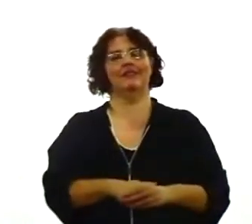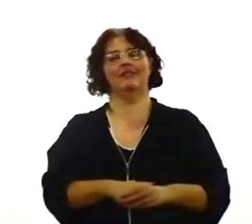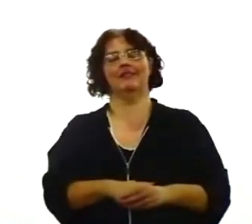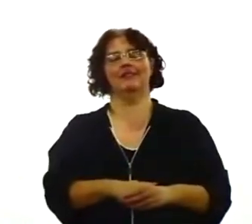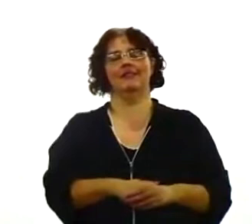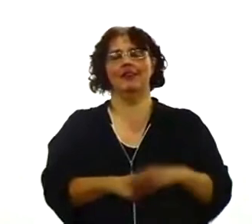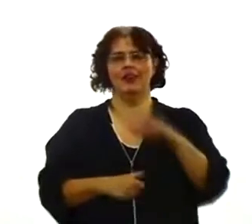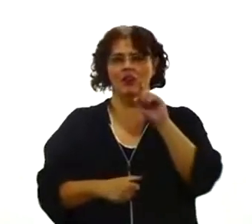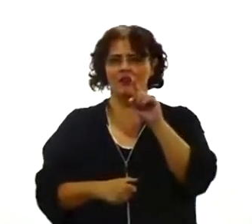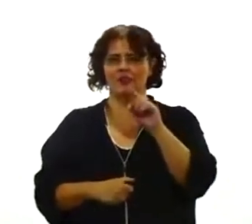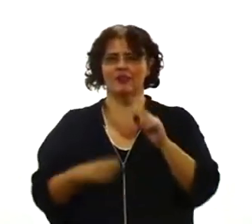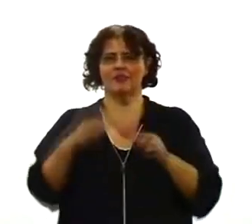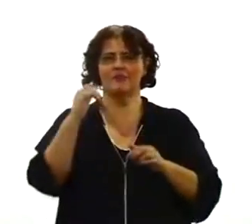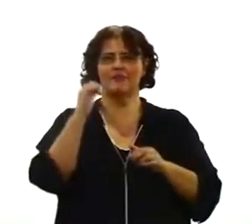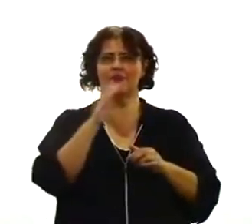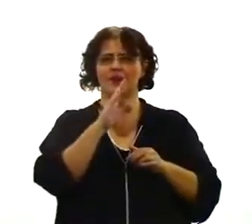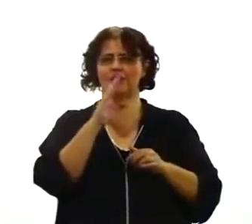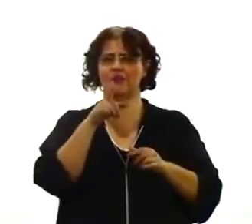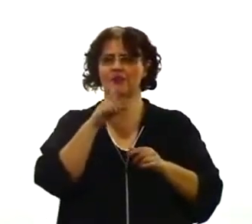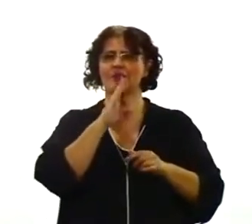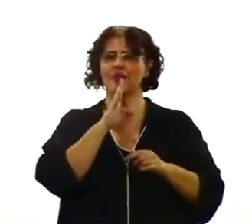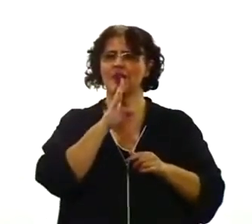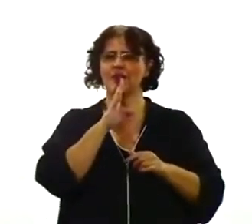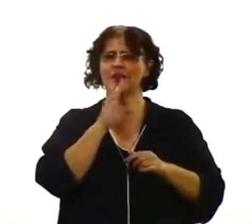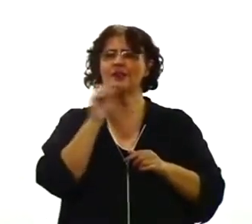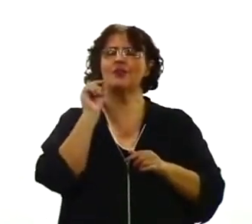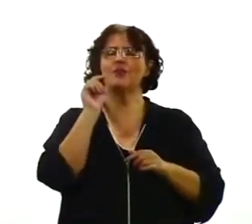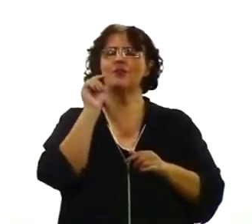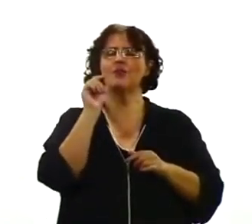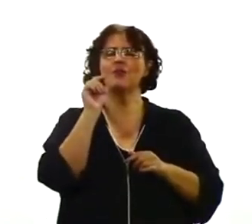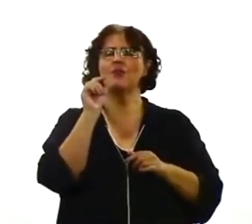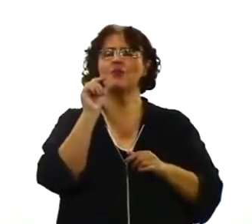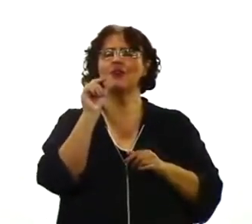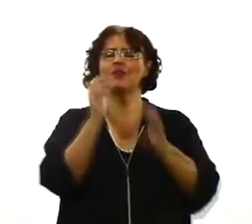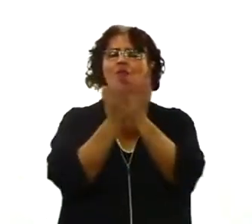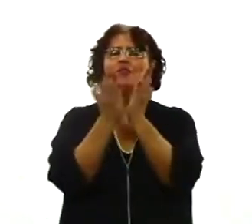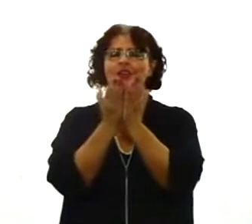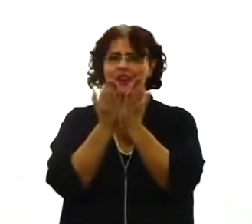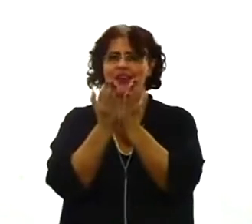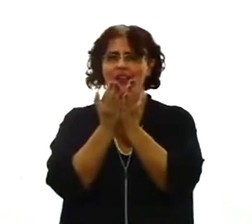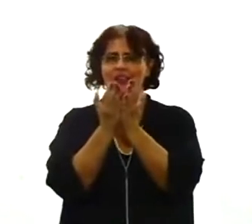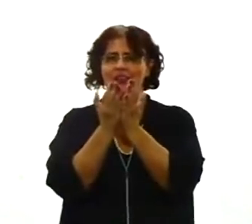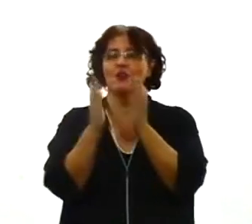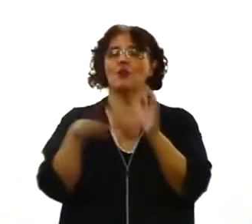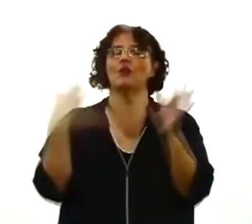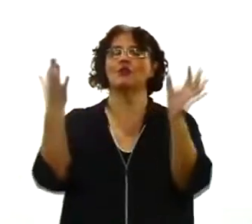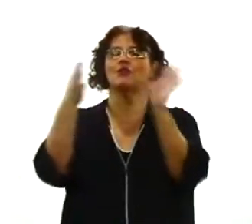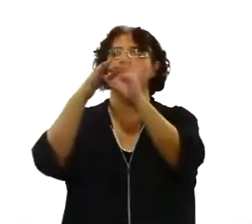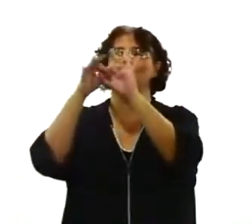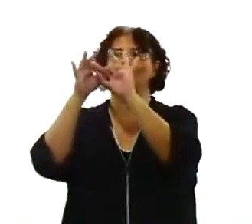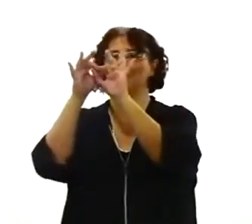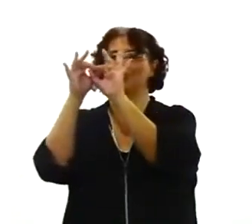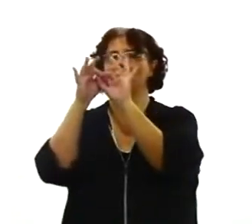cristão gera. Quando ele gera dentro da aliança. Do pacto da graça. Ele